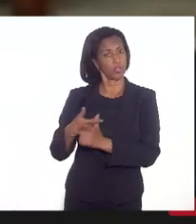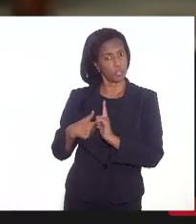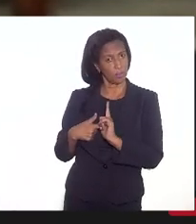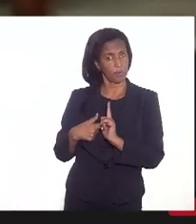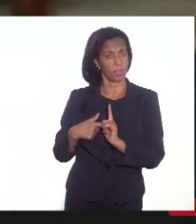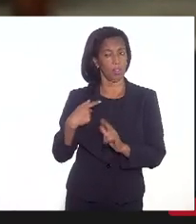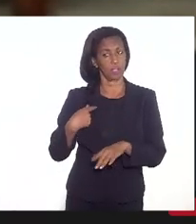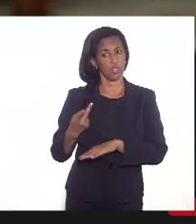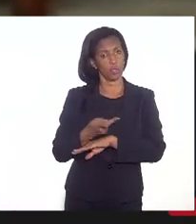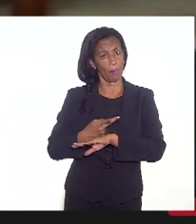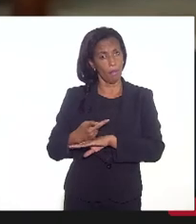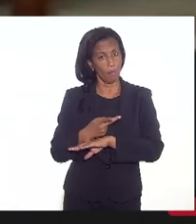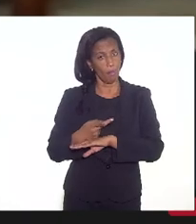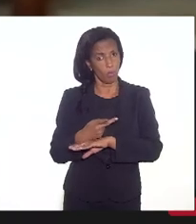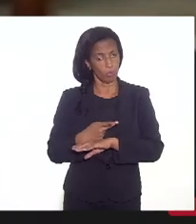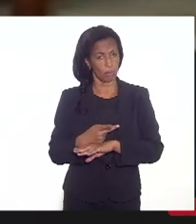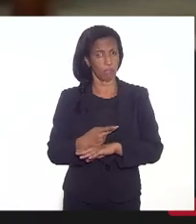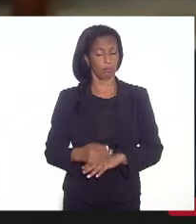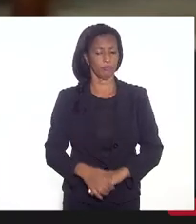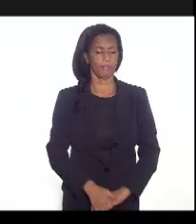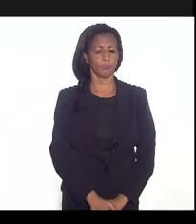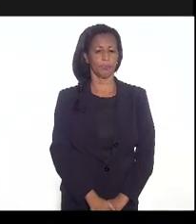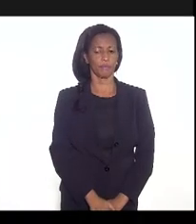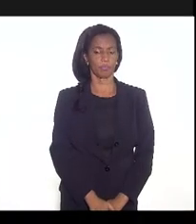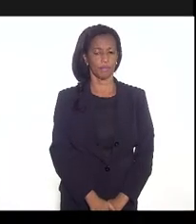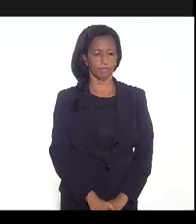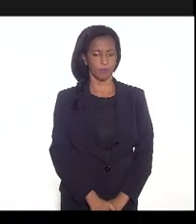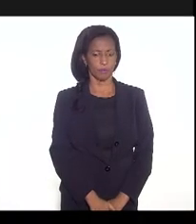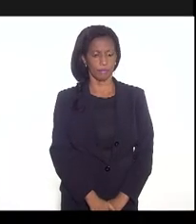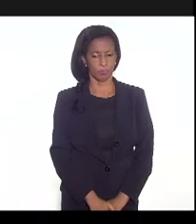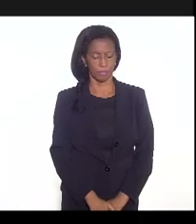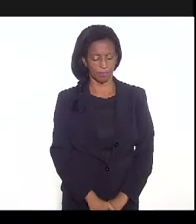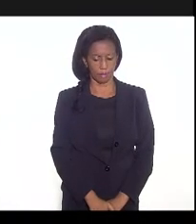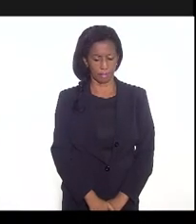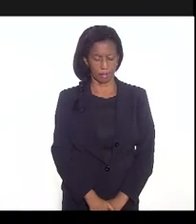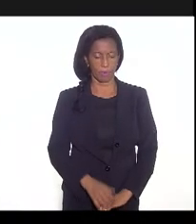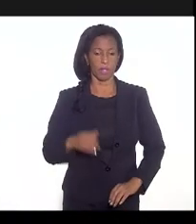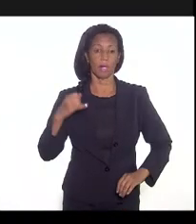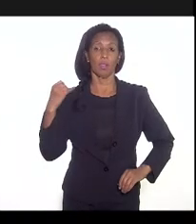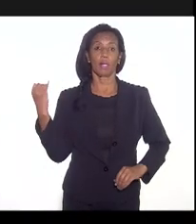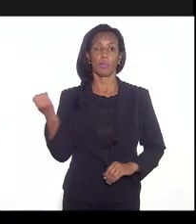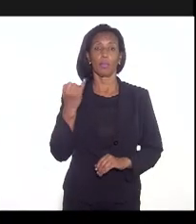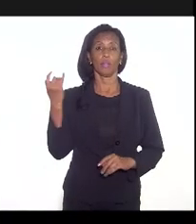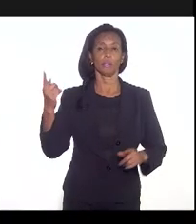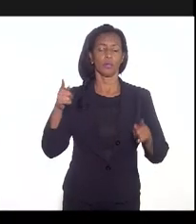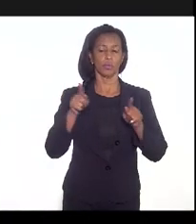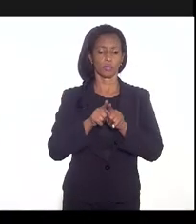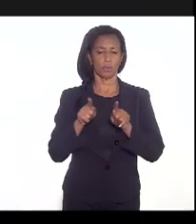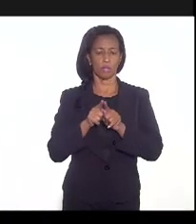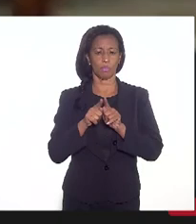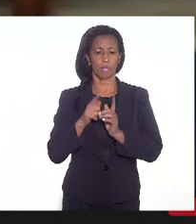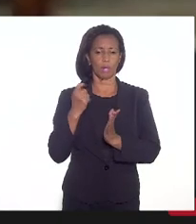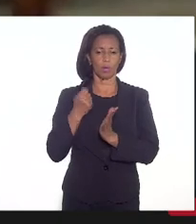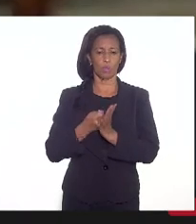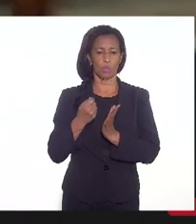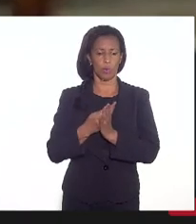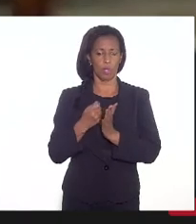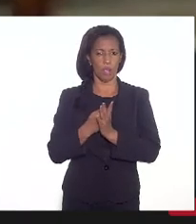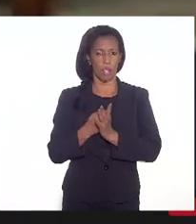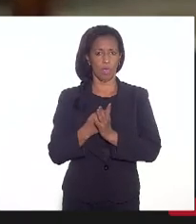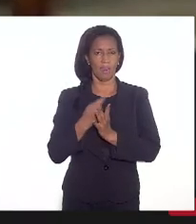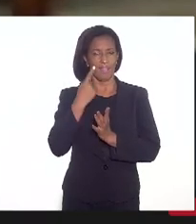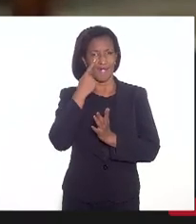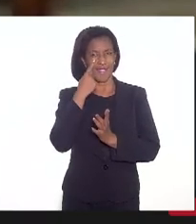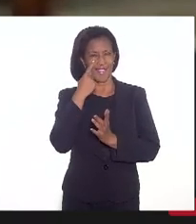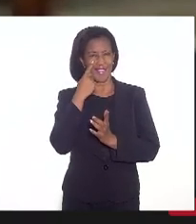buscando isso, deputado. É importante destacar também que o regime prevê uma revisão bianual.